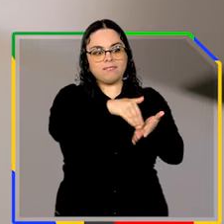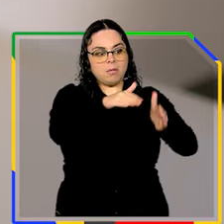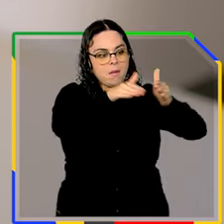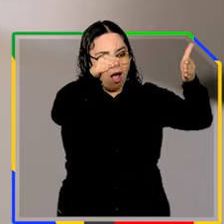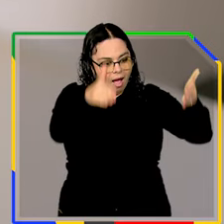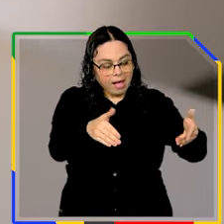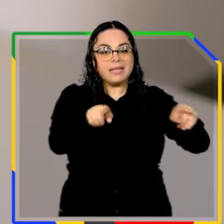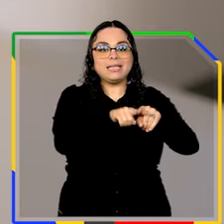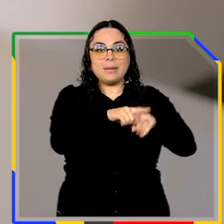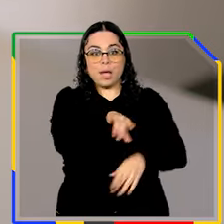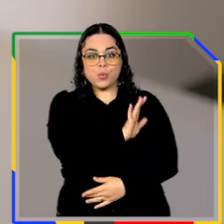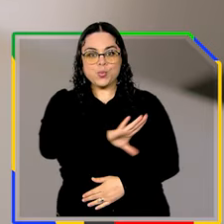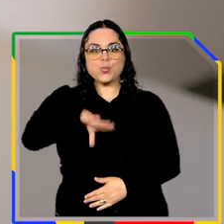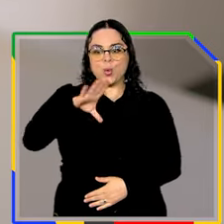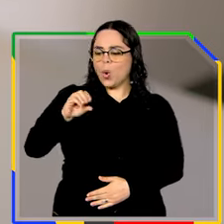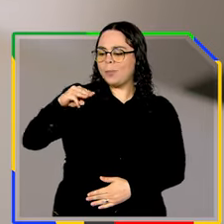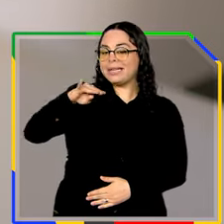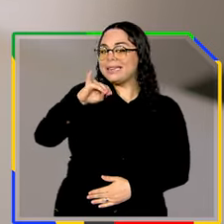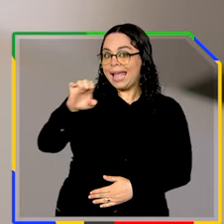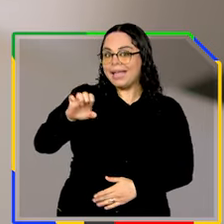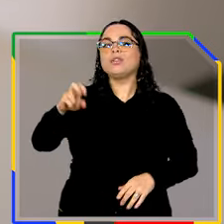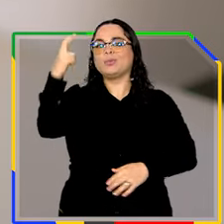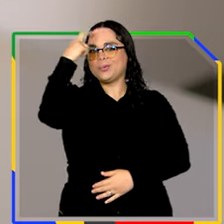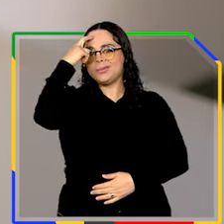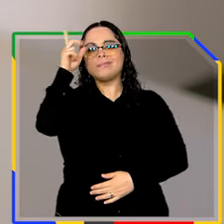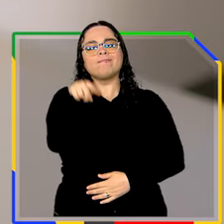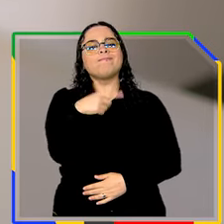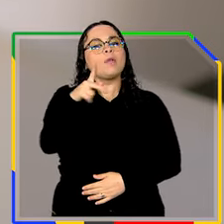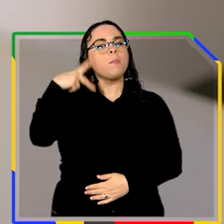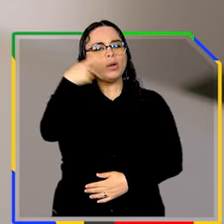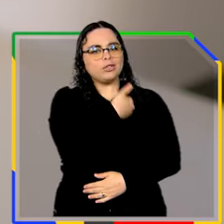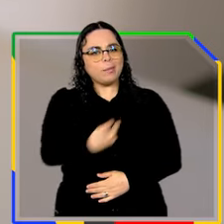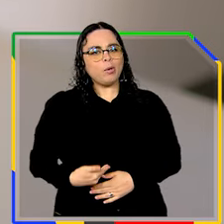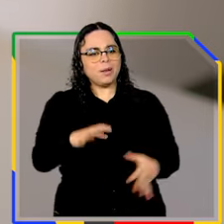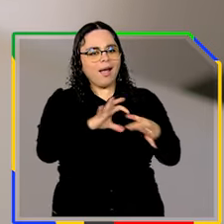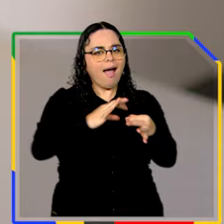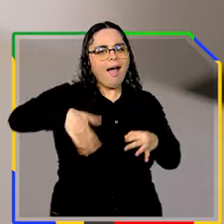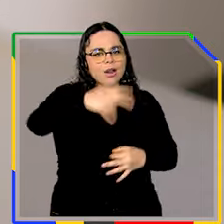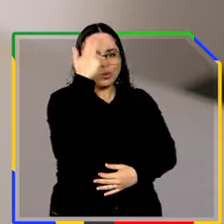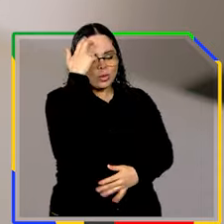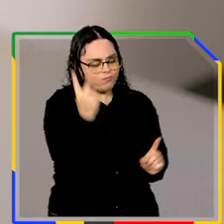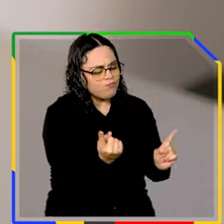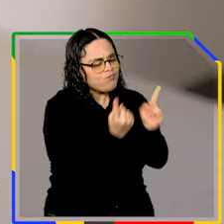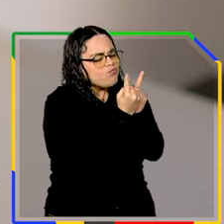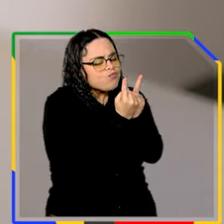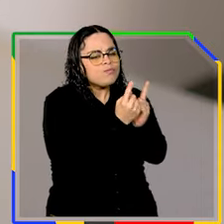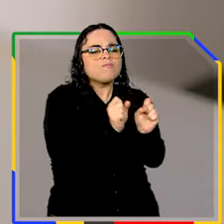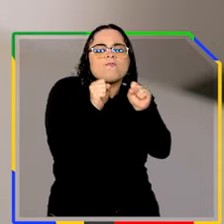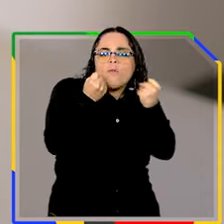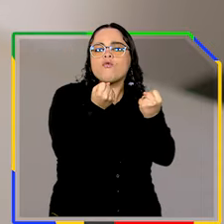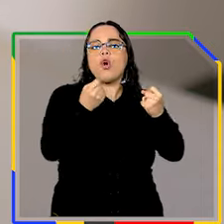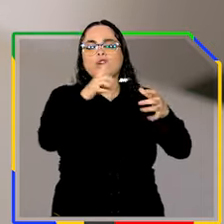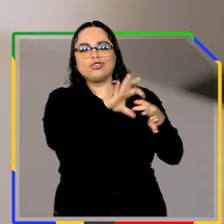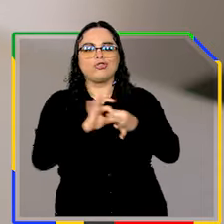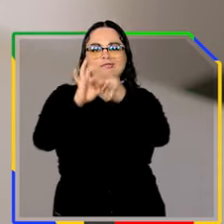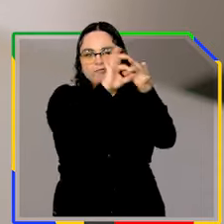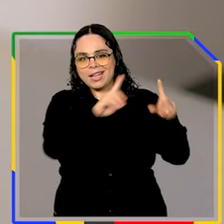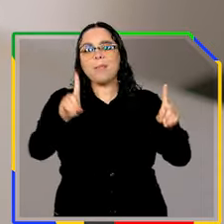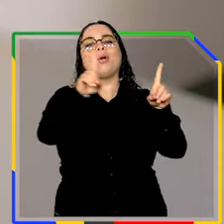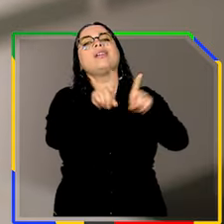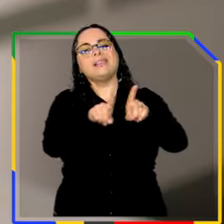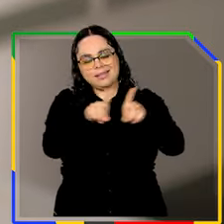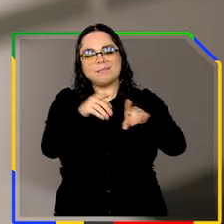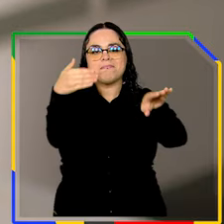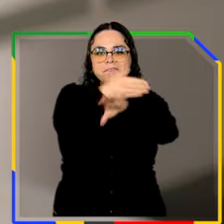escritório e o seu comitê de cultura para aproximar as políticas públicas do setor, fortalecendo a democracia e a participação